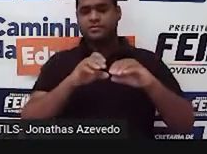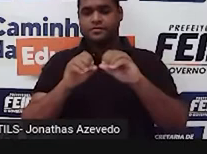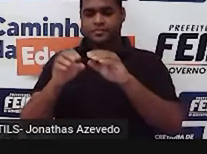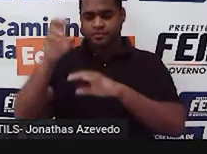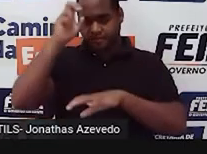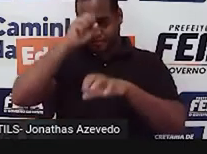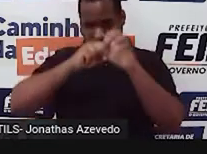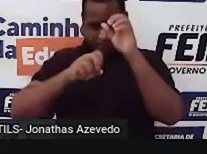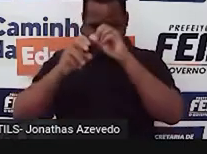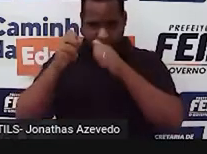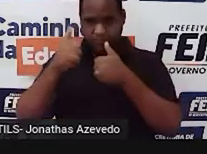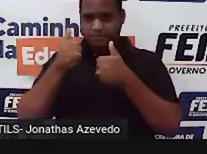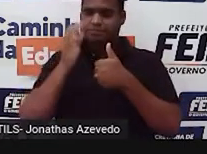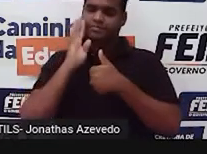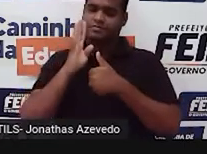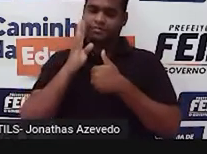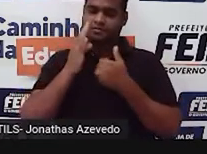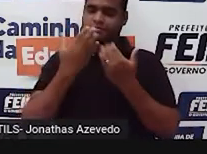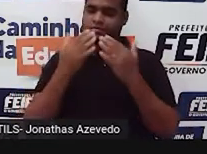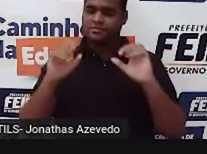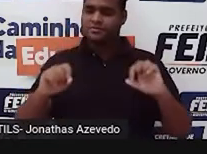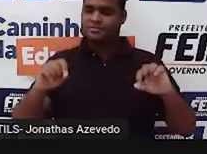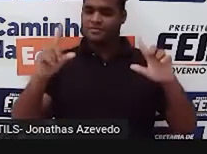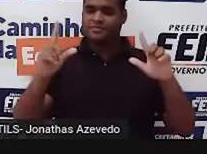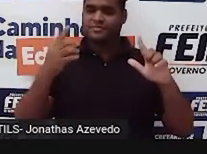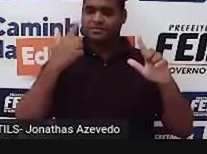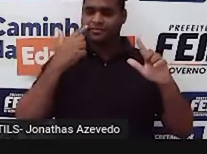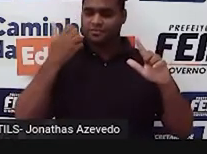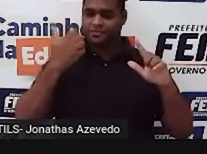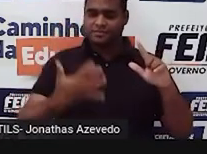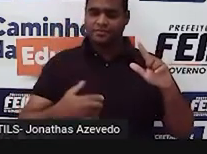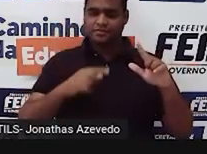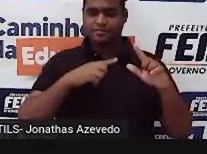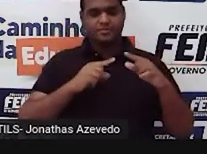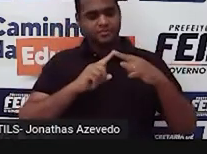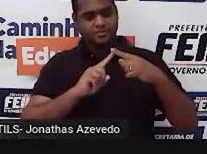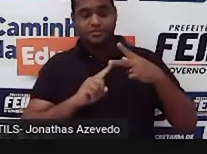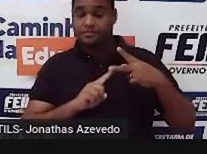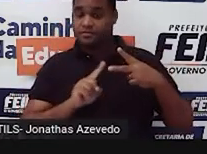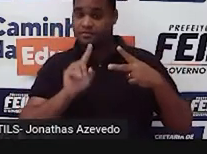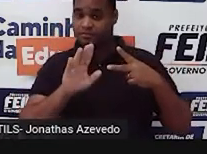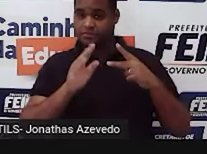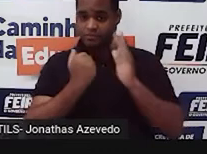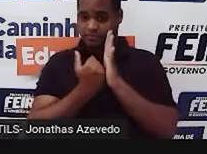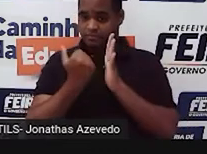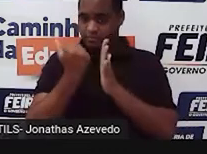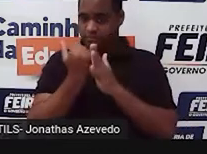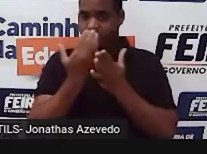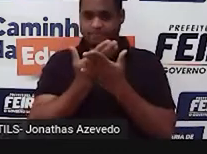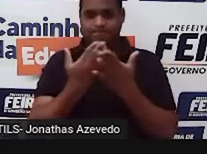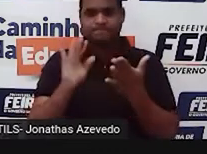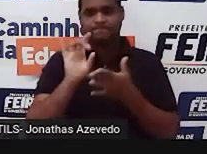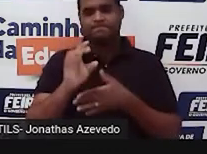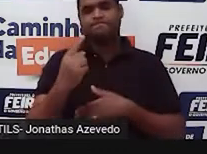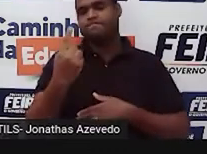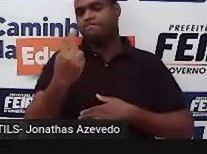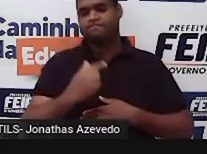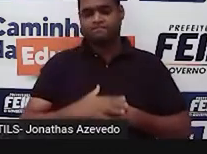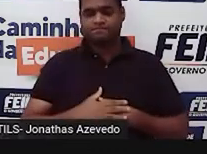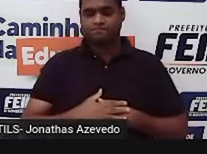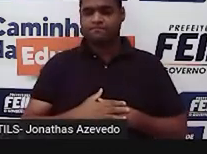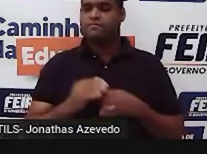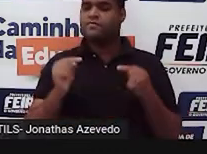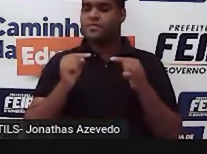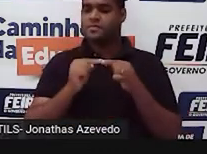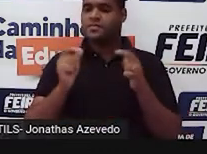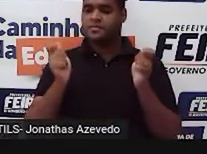coisa bacana para aprender, está ali na tela, ali na tela fala de duas coisas, mas nessa aula, uma só, que é a condição